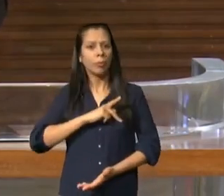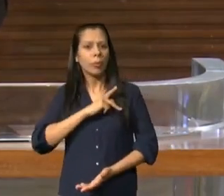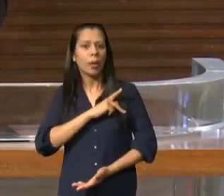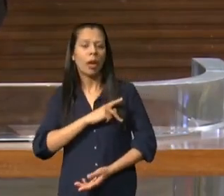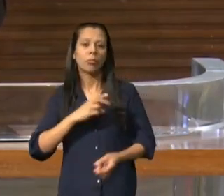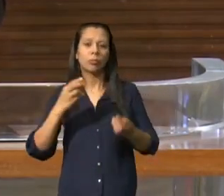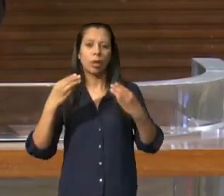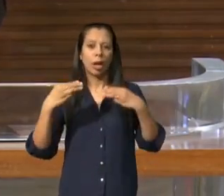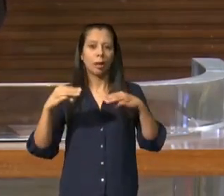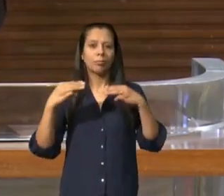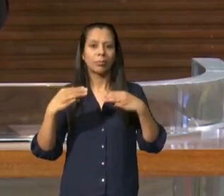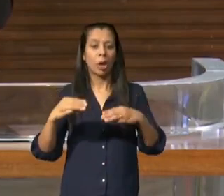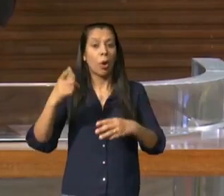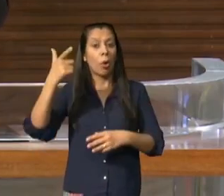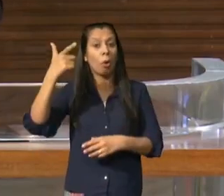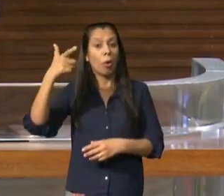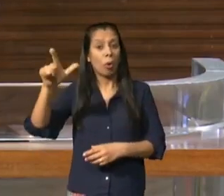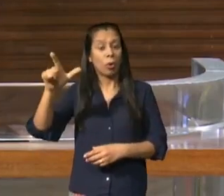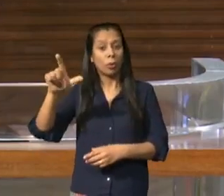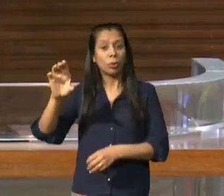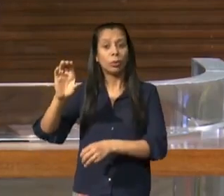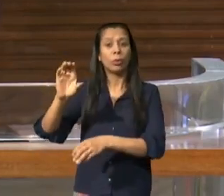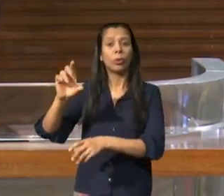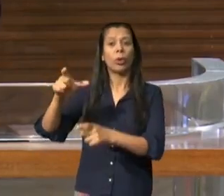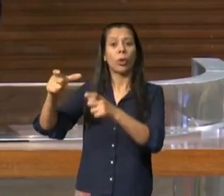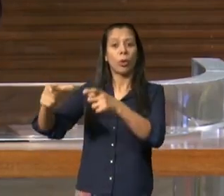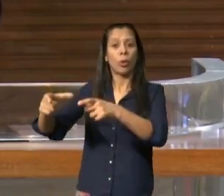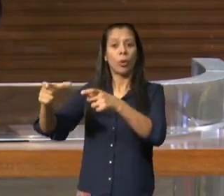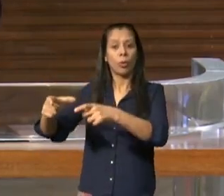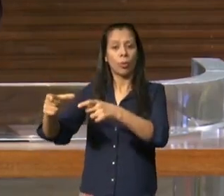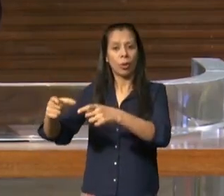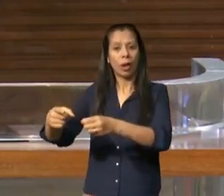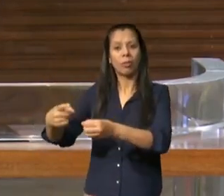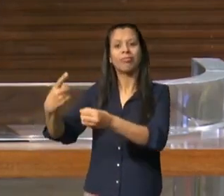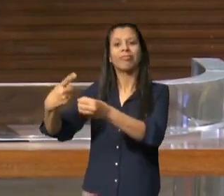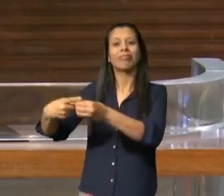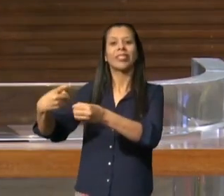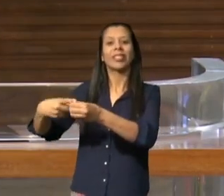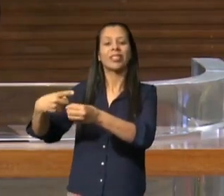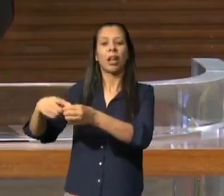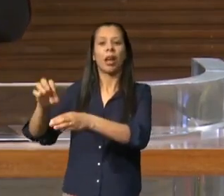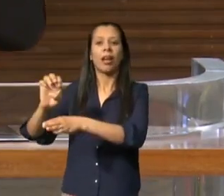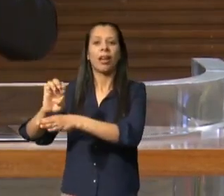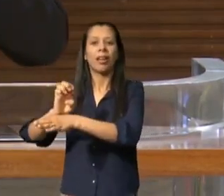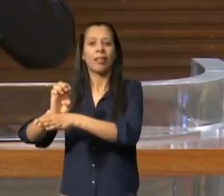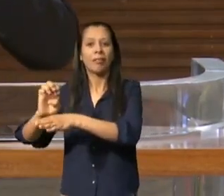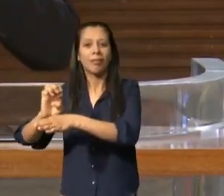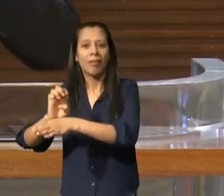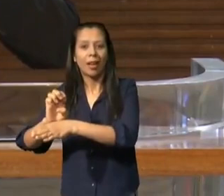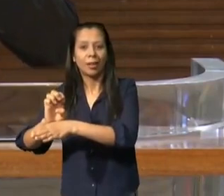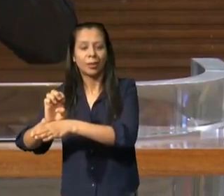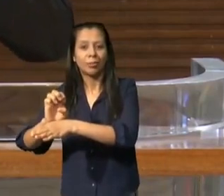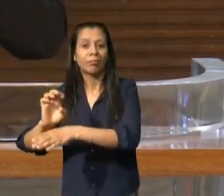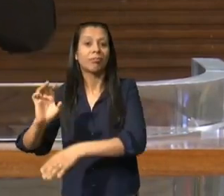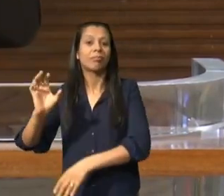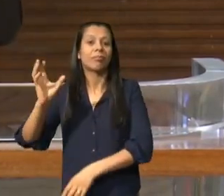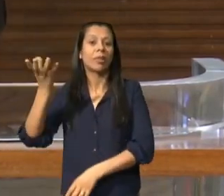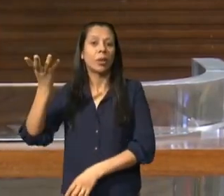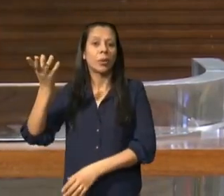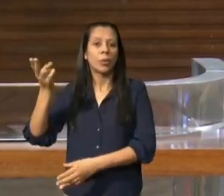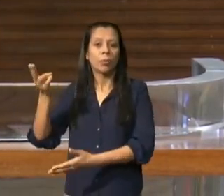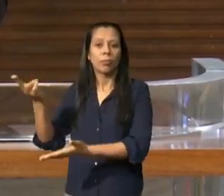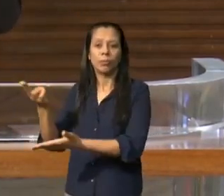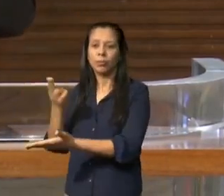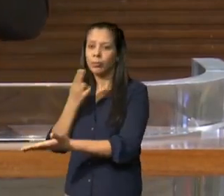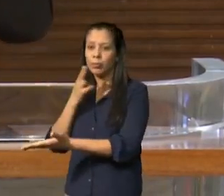uma outra cidade mediterrânea Paulo recebe de alguns irmãos uma carta e nesta